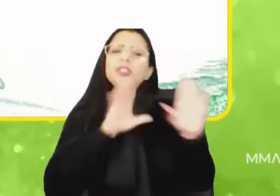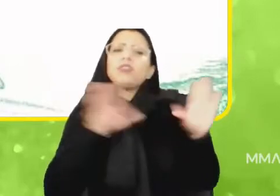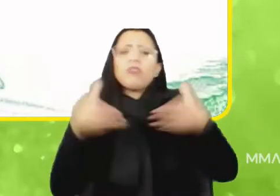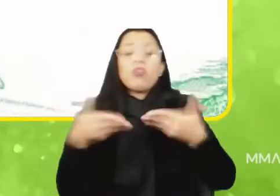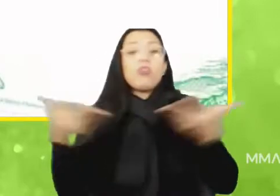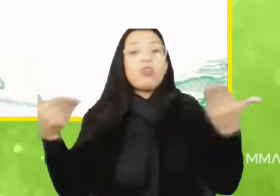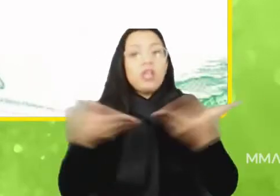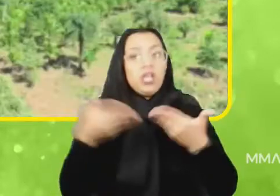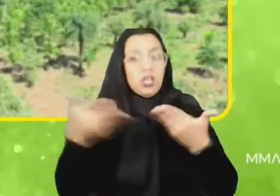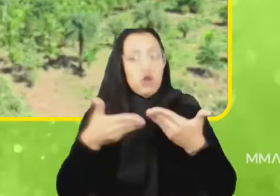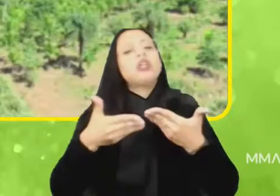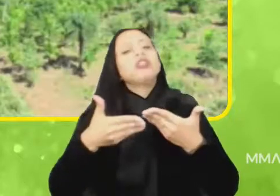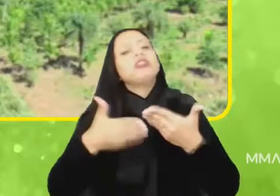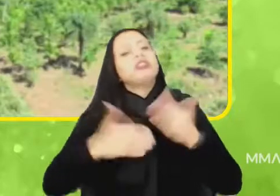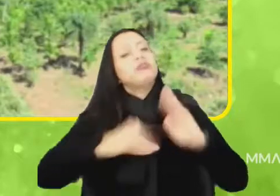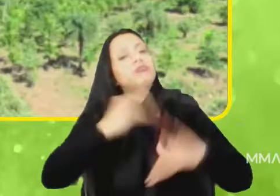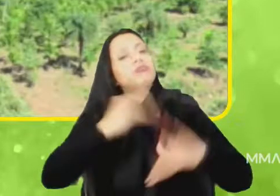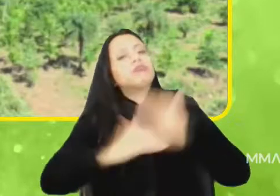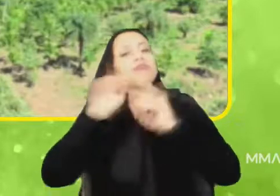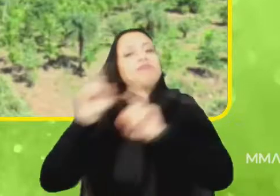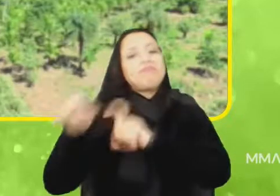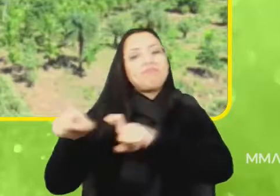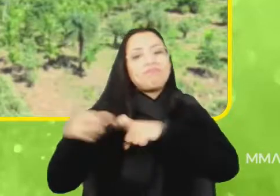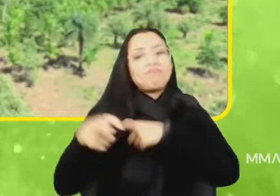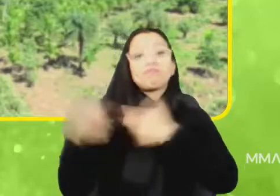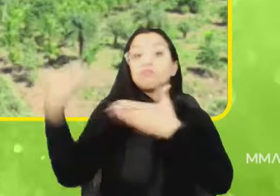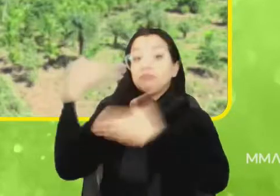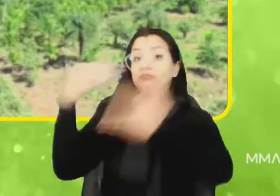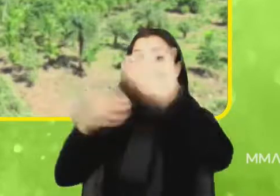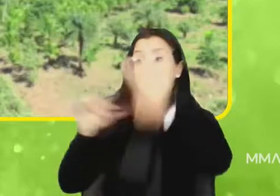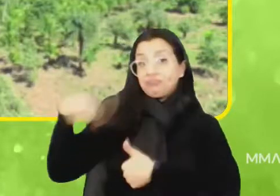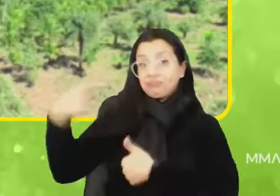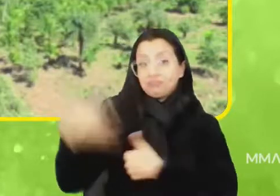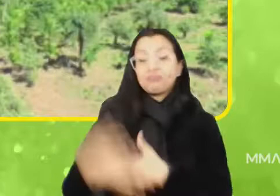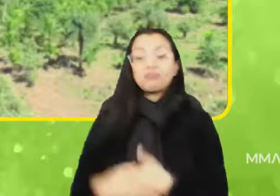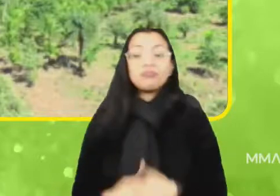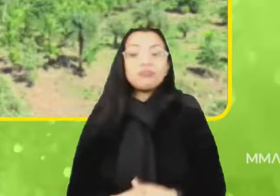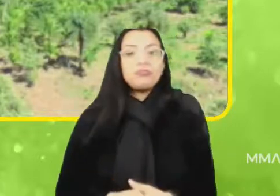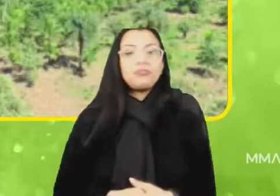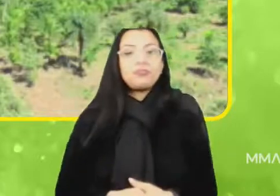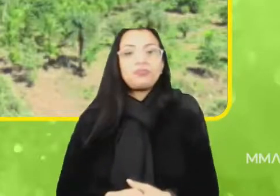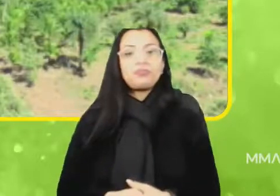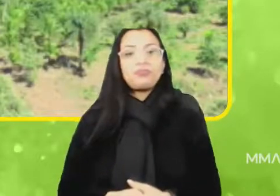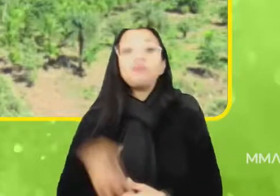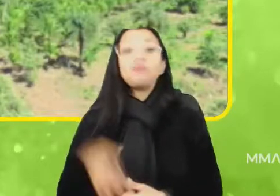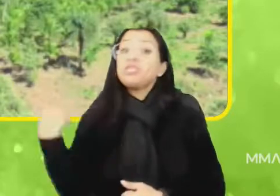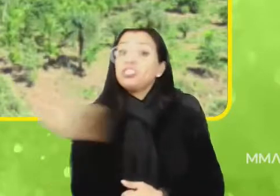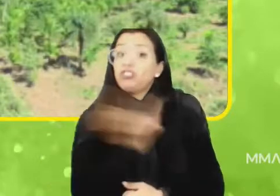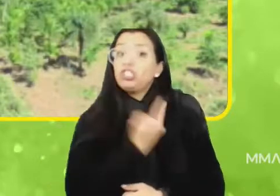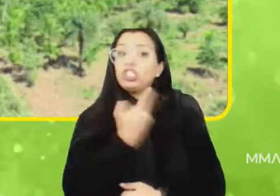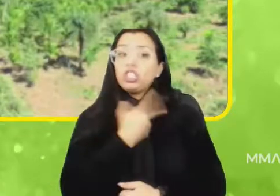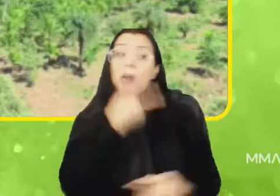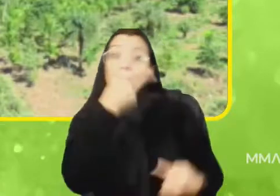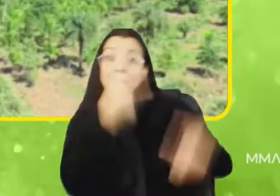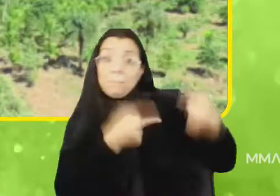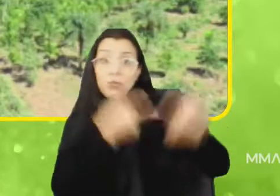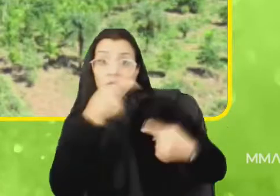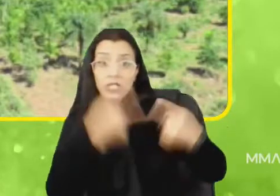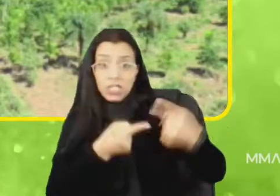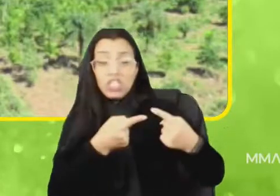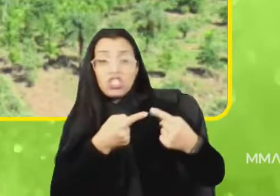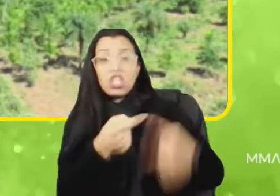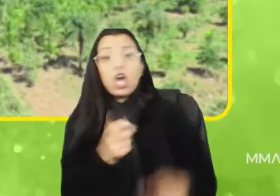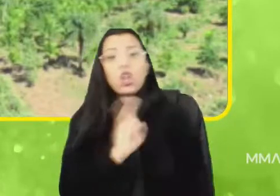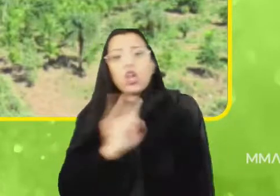Então eu vou passar aqui adiante. A gente tem uma política nacional para a recuperação da vegetação nativa, que é a PROVEG,